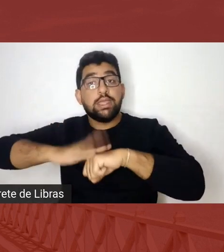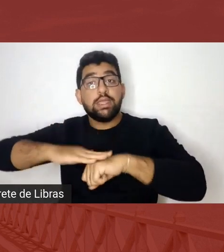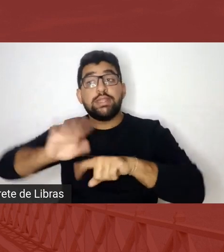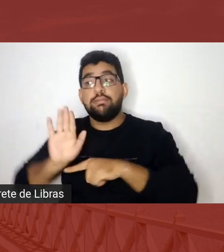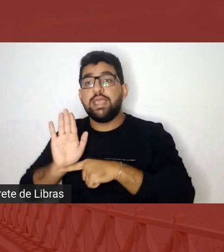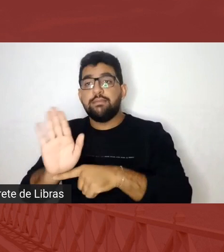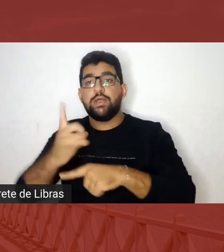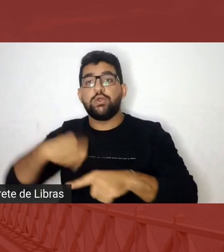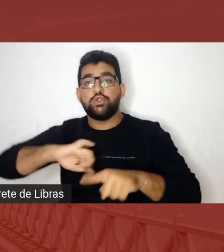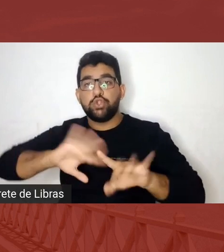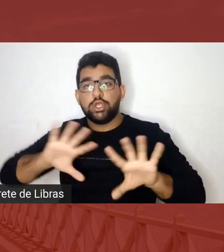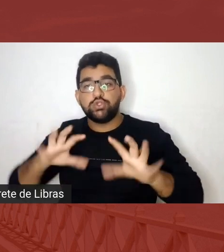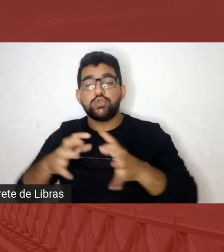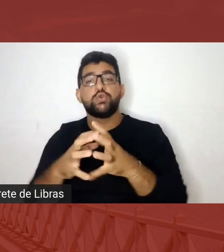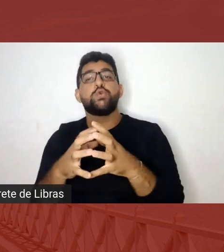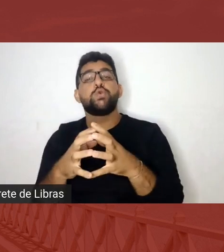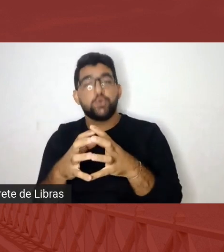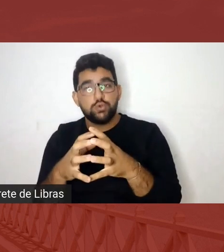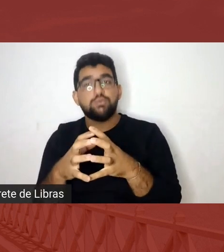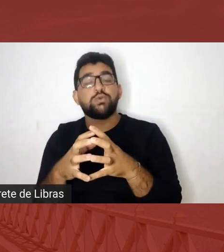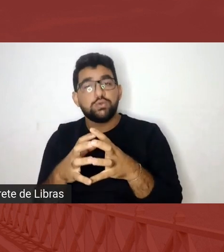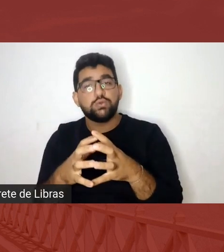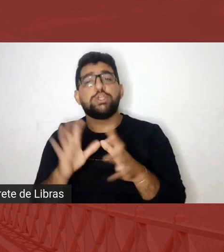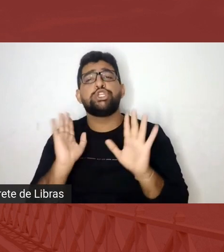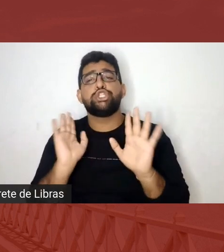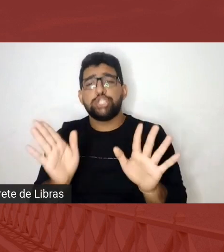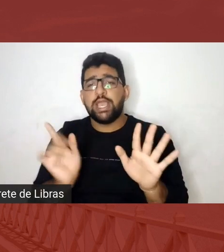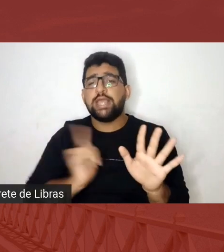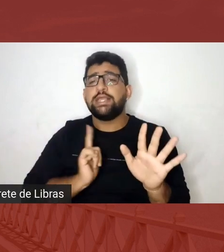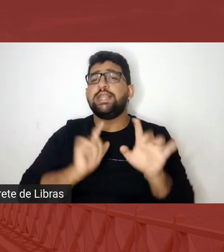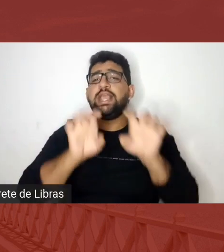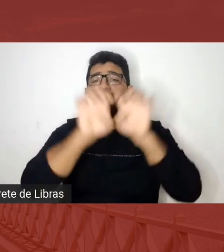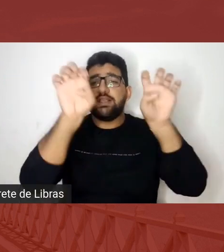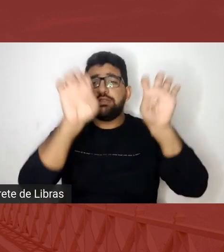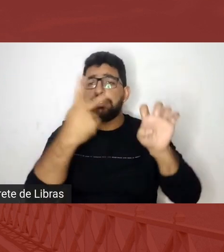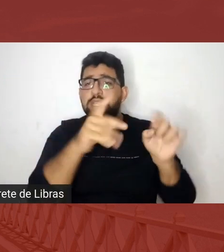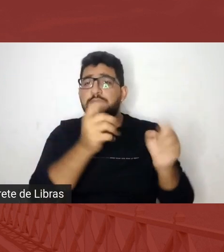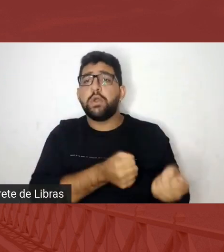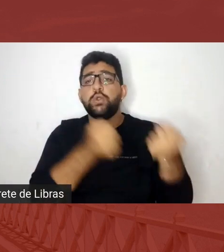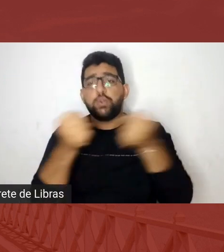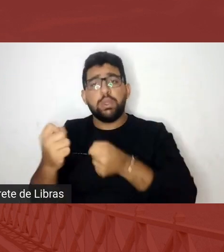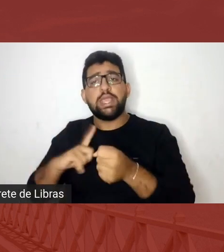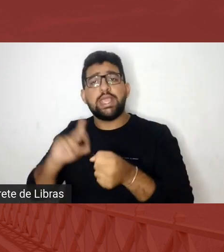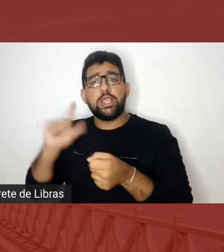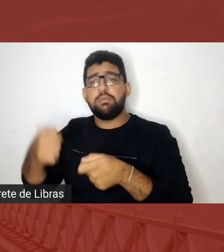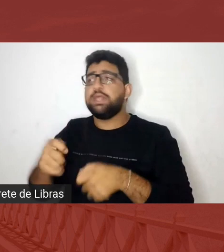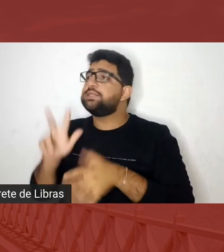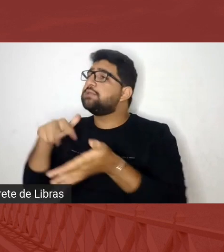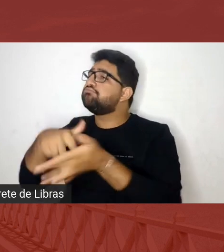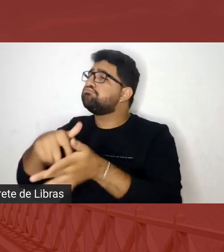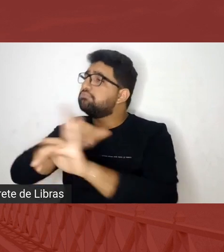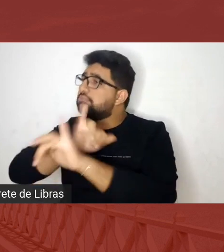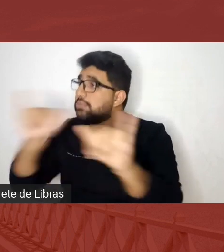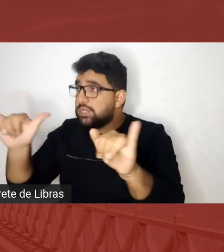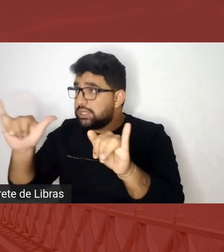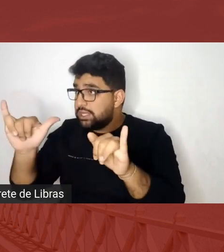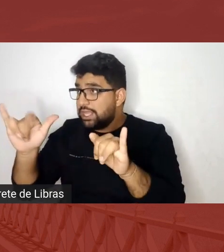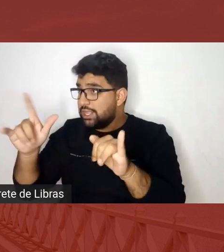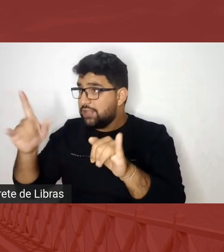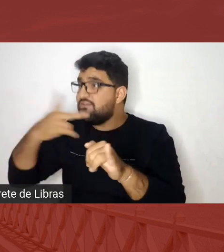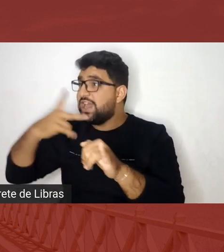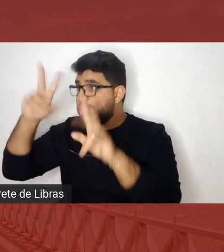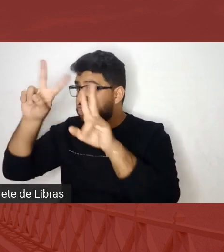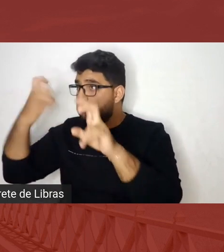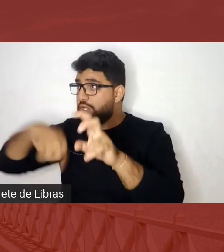várias foram as vezes que em meses de estrutura de poder eu tive que dizer nada sobre nós sem nós.